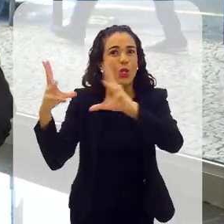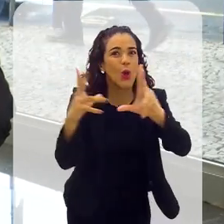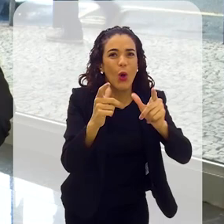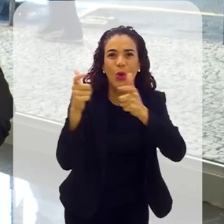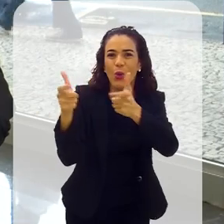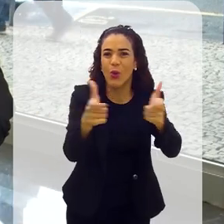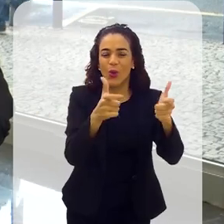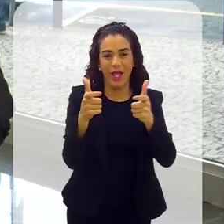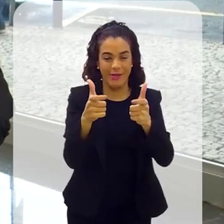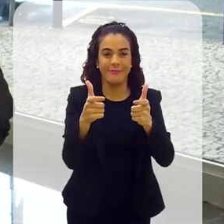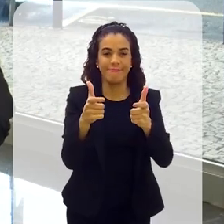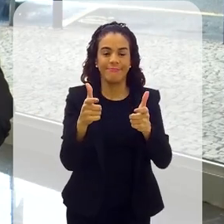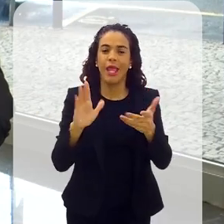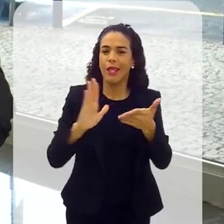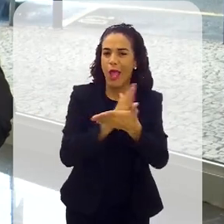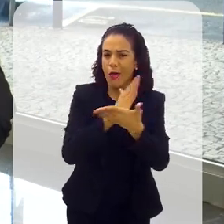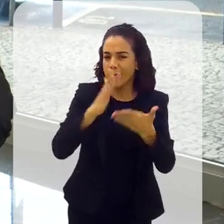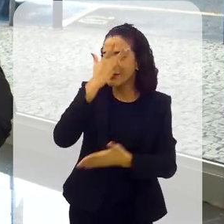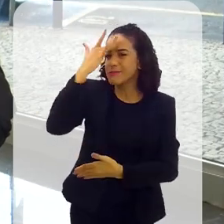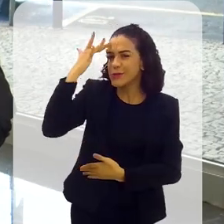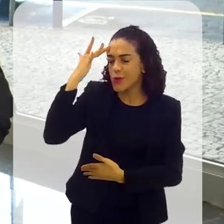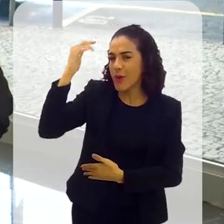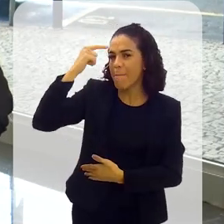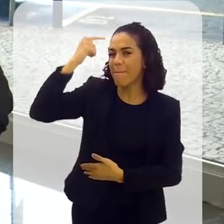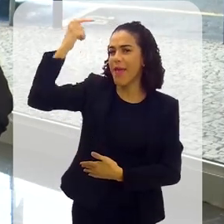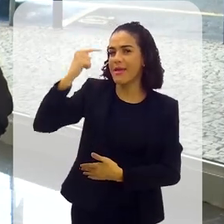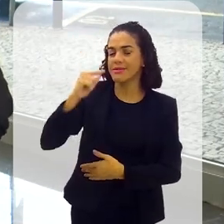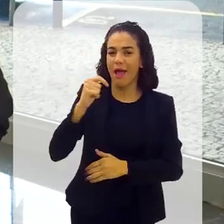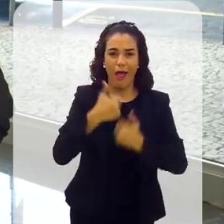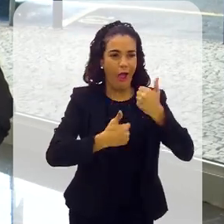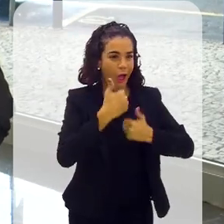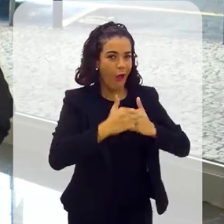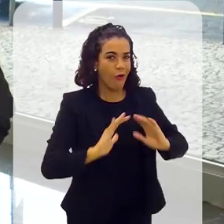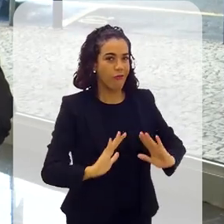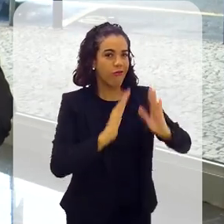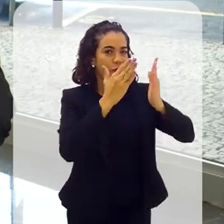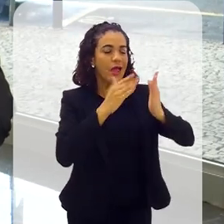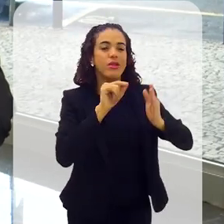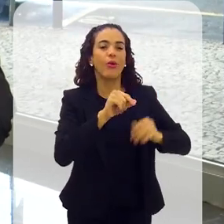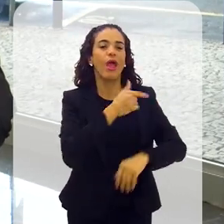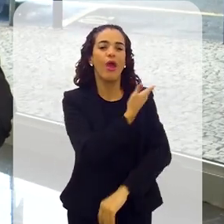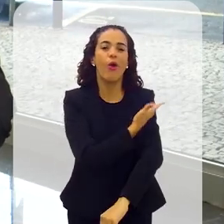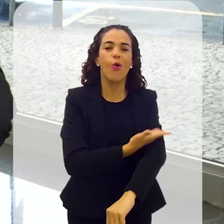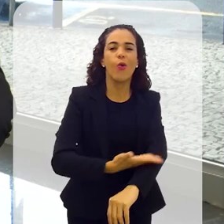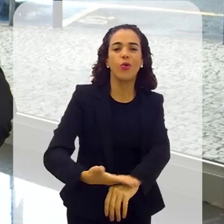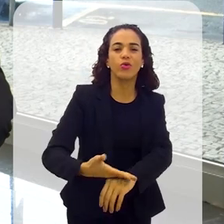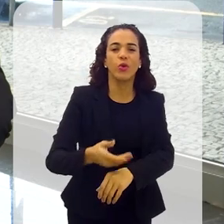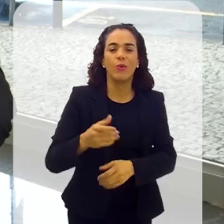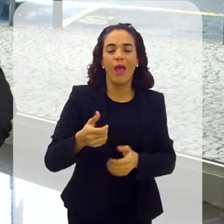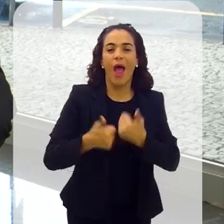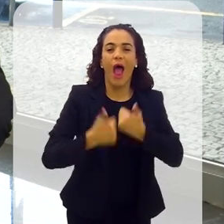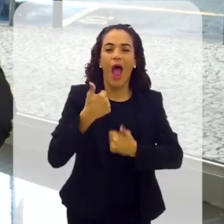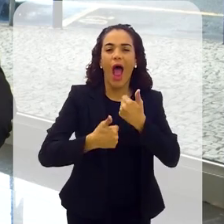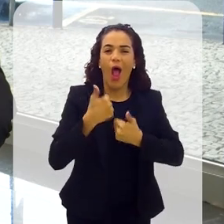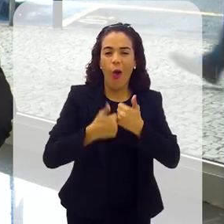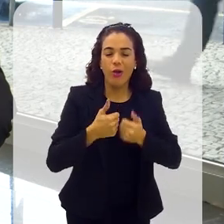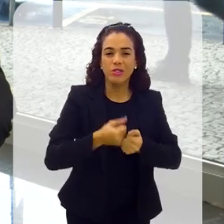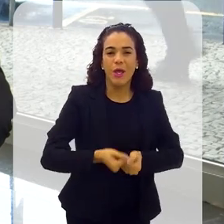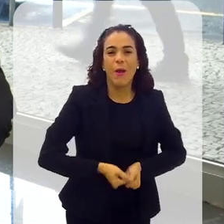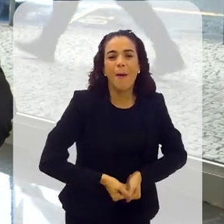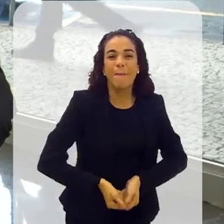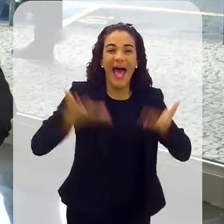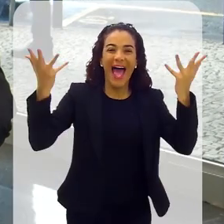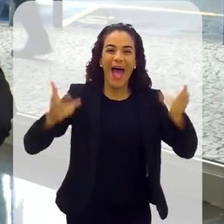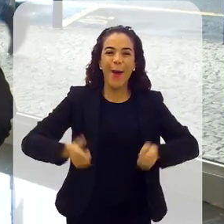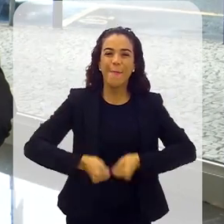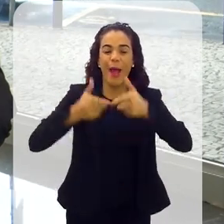em qualquer ocasião. E muita gente atribui essa ideia de arroz de festa ao hábito também de jogar arroz